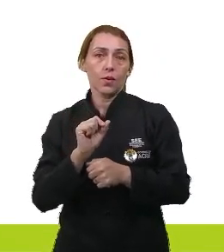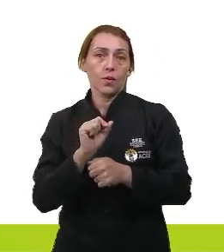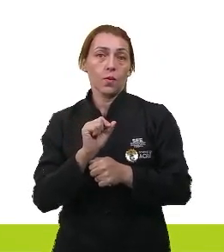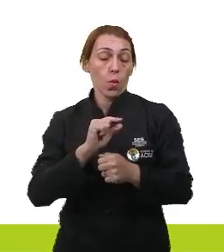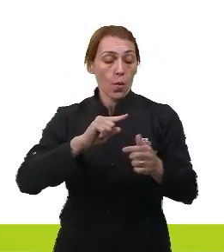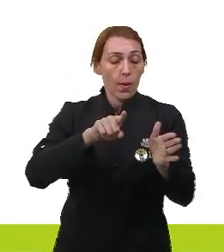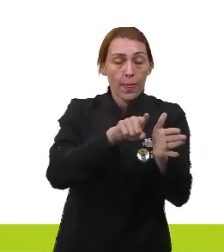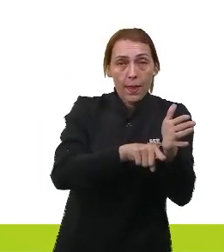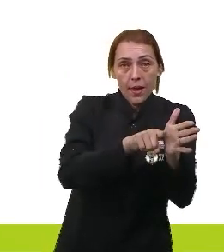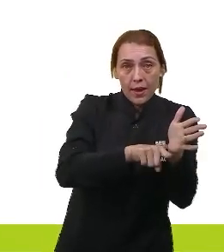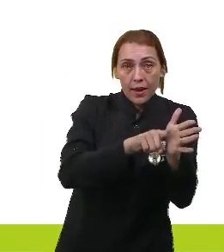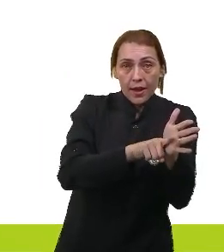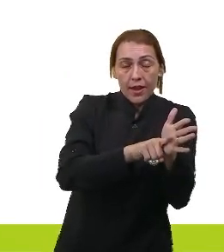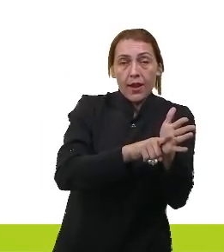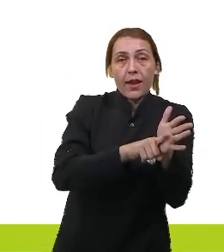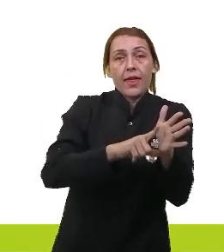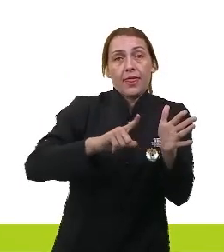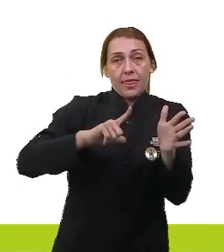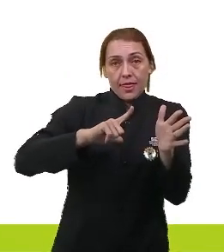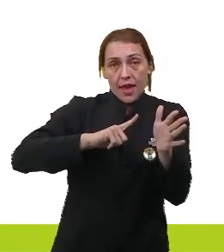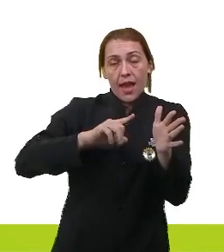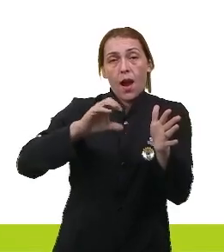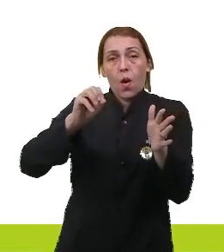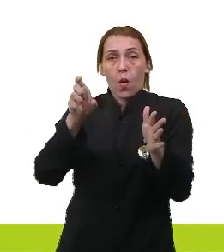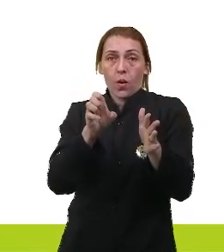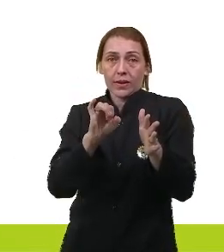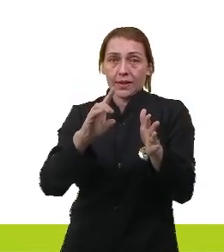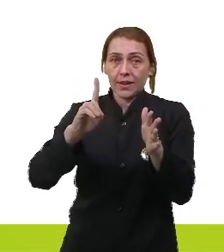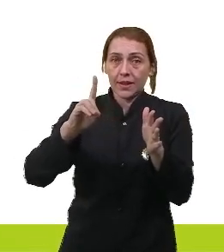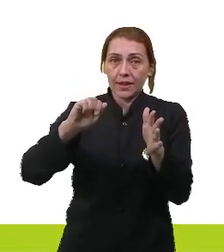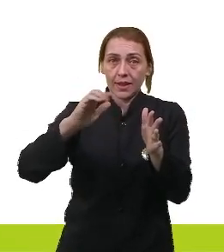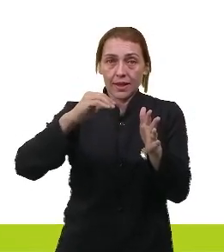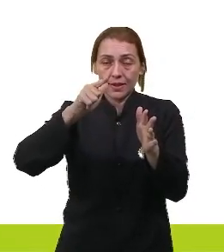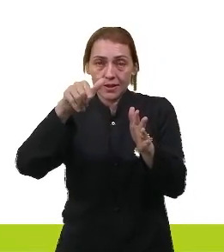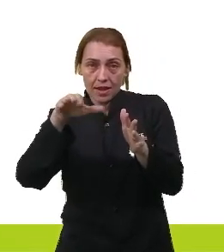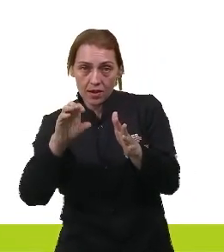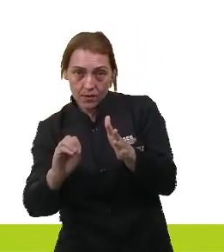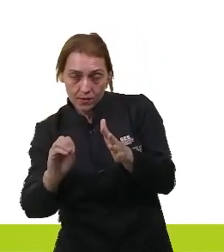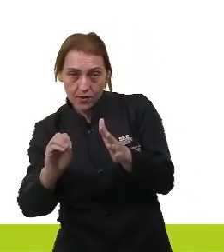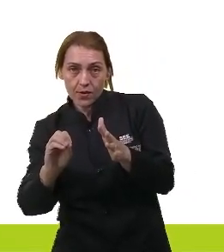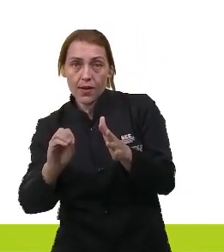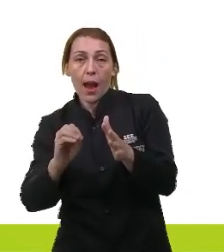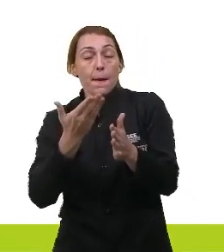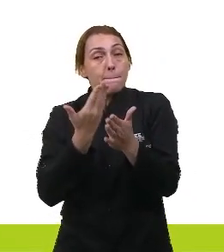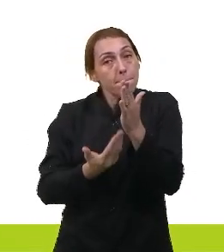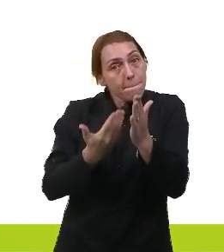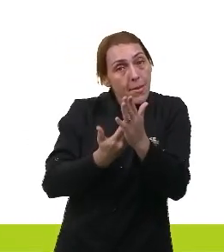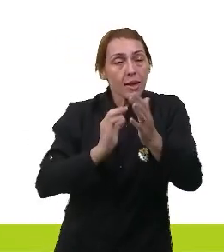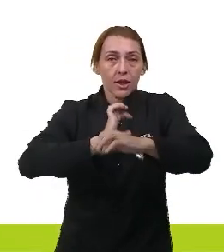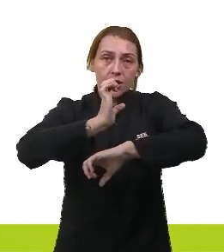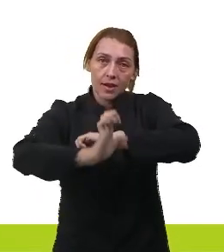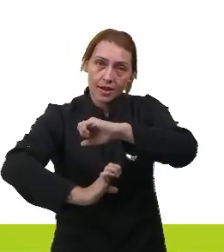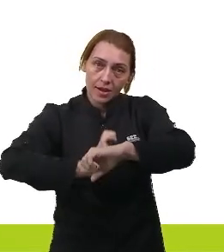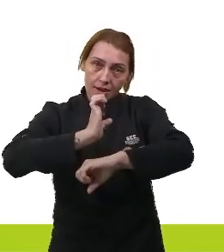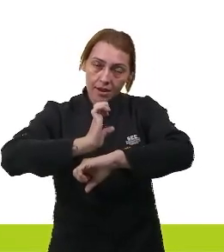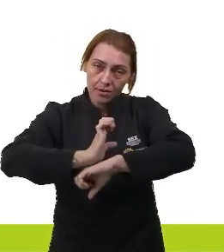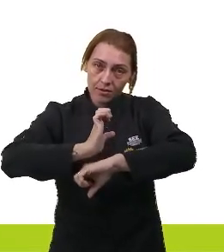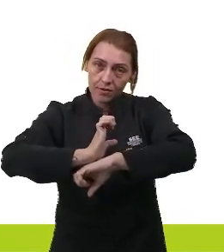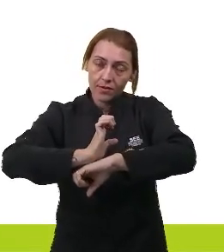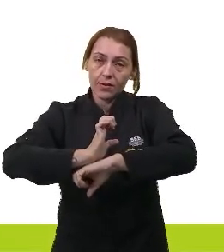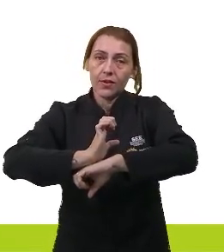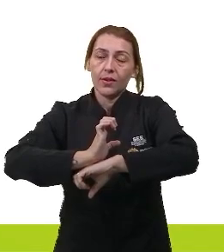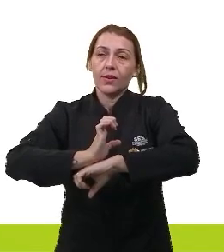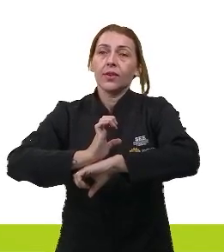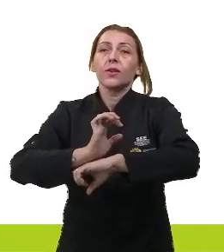negativo sofra uma oxidação, essa oxidação é justamente a perda de elétrons, o processo de